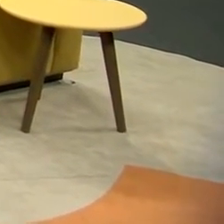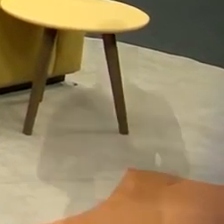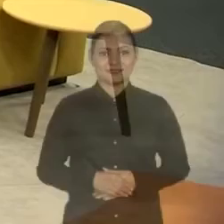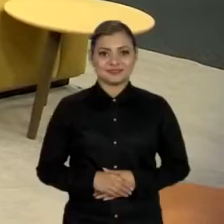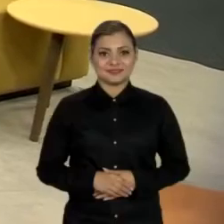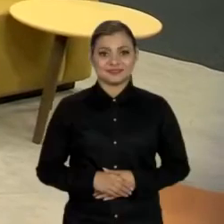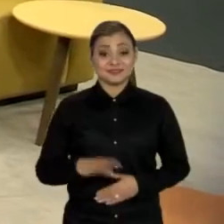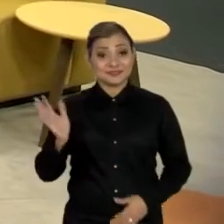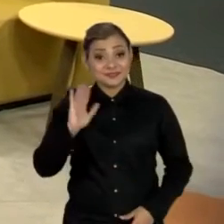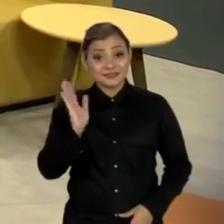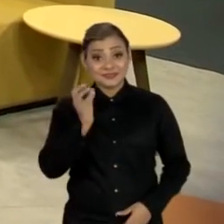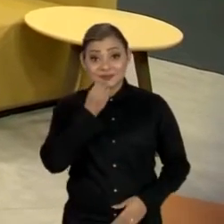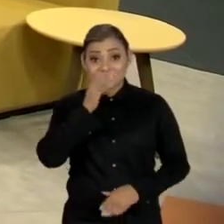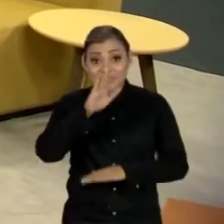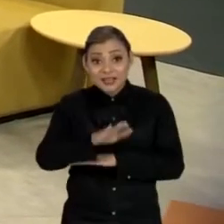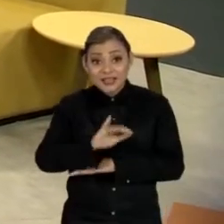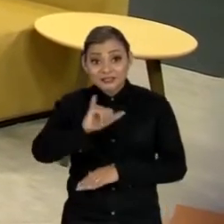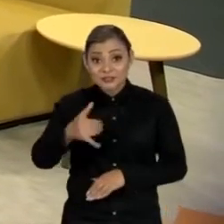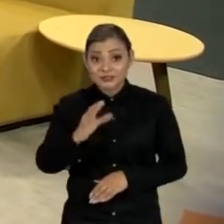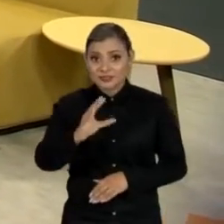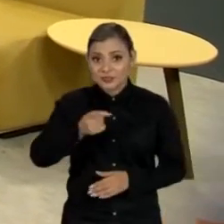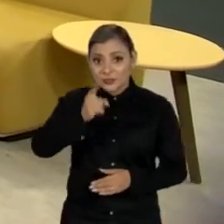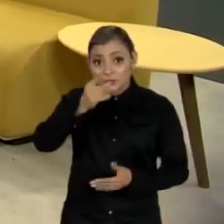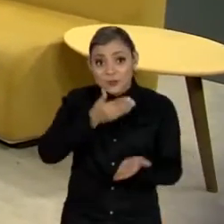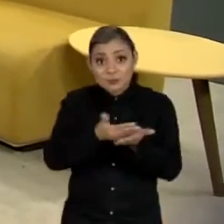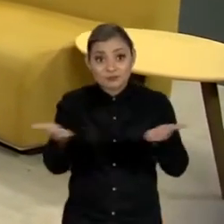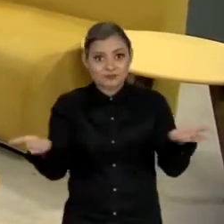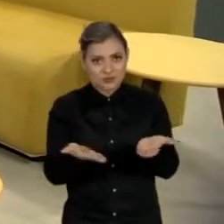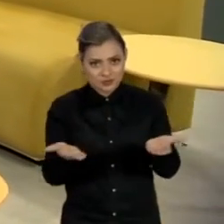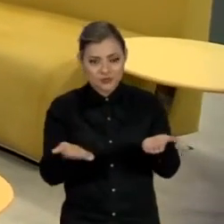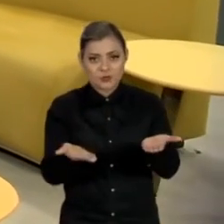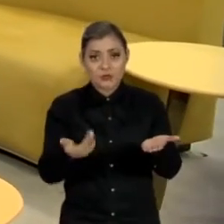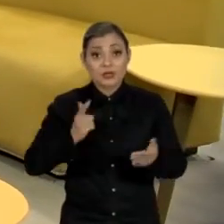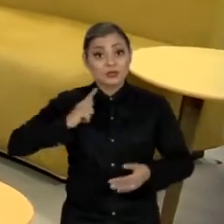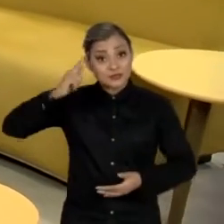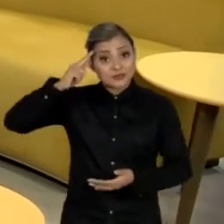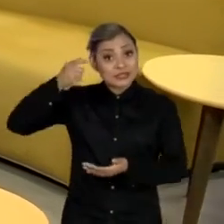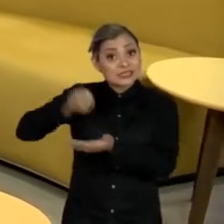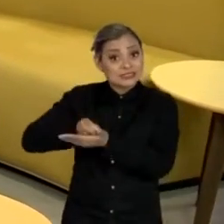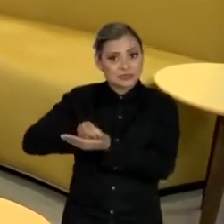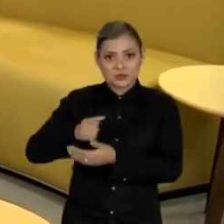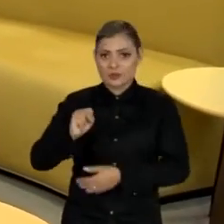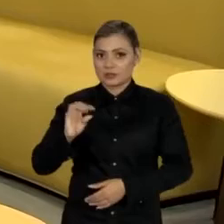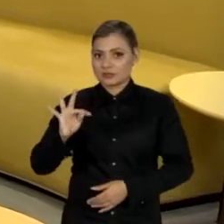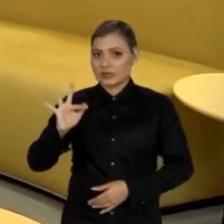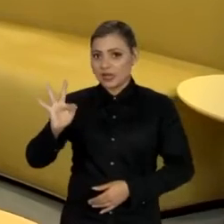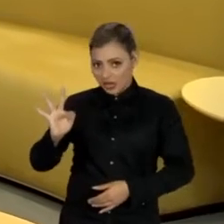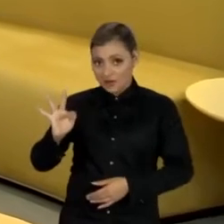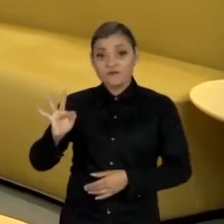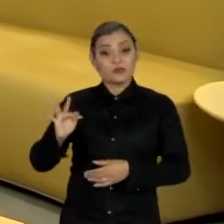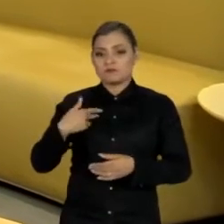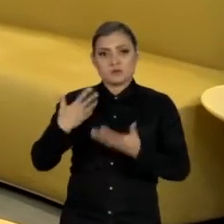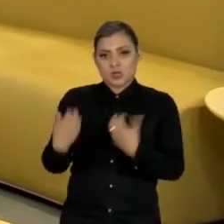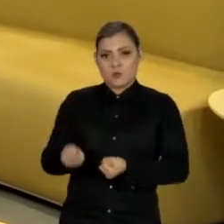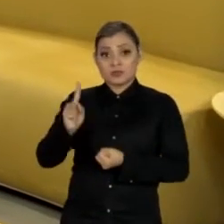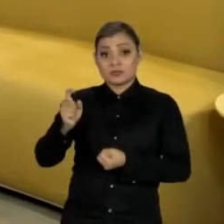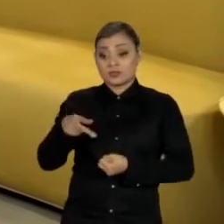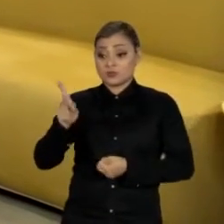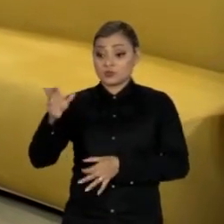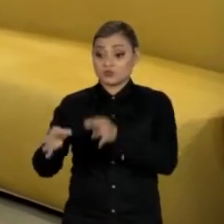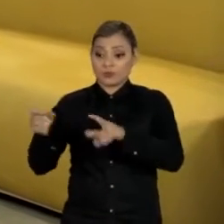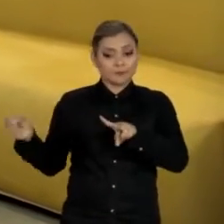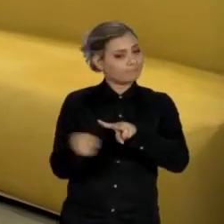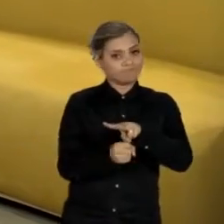Olá, boa tarde. Boa tarde. O JC1 começa agora. Após decisão do Supremo Tribunal Federal contra a prisão, após condenação em segunda